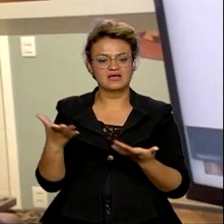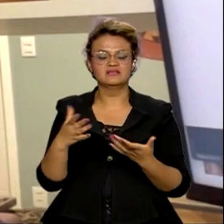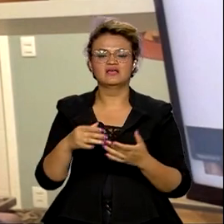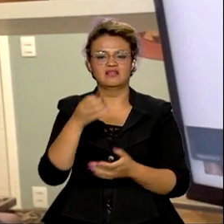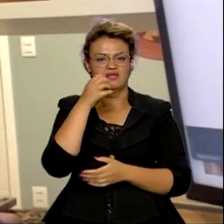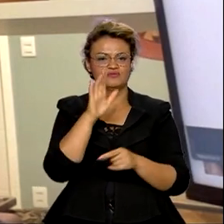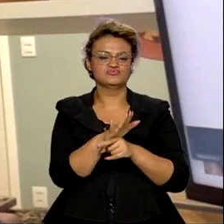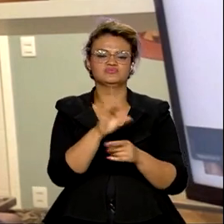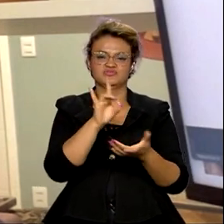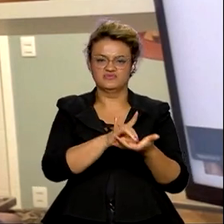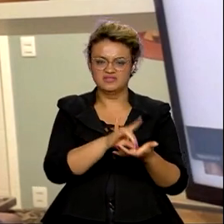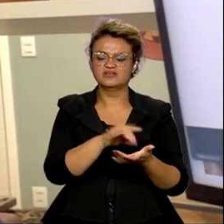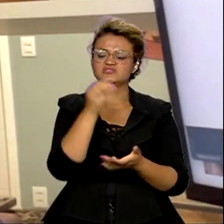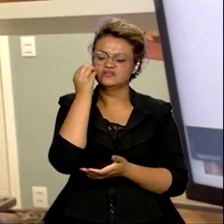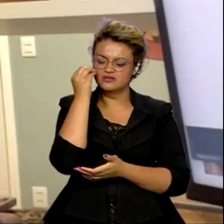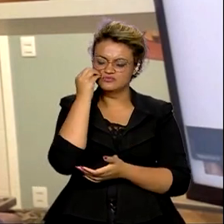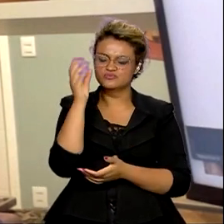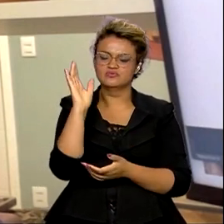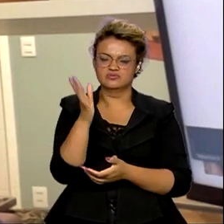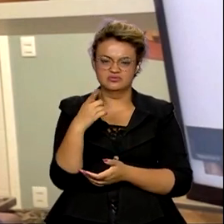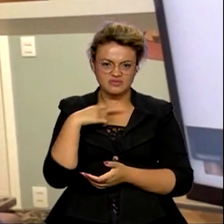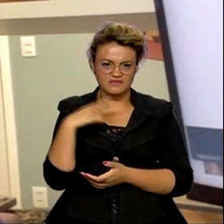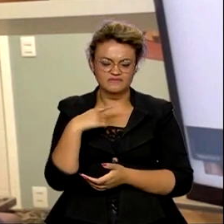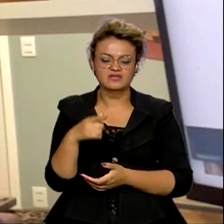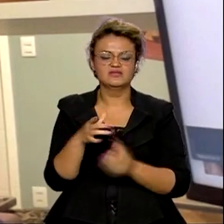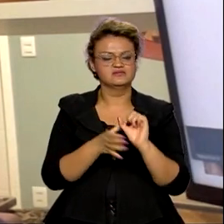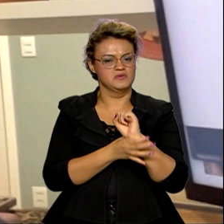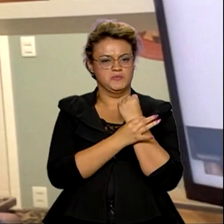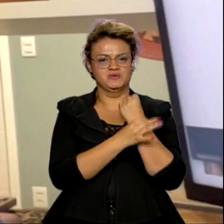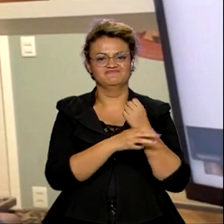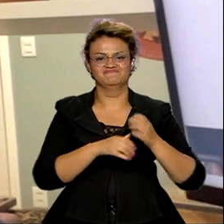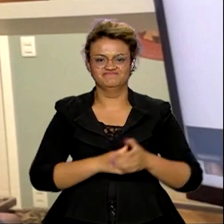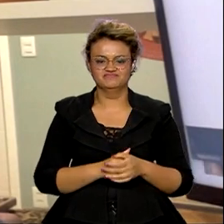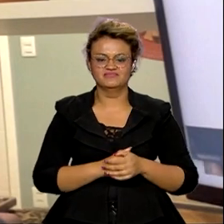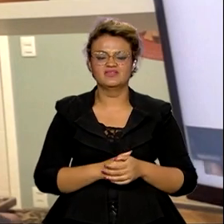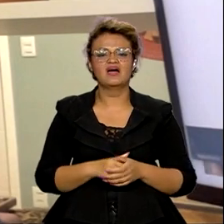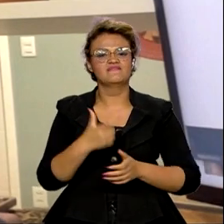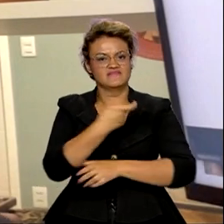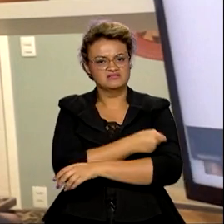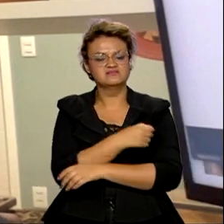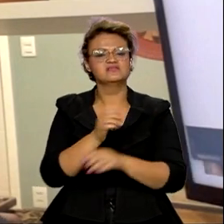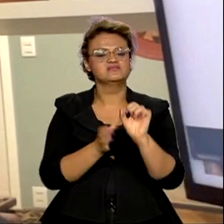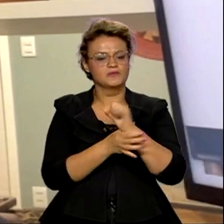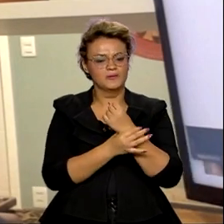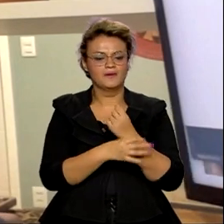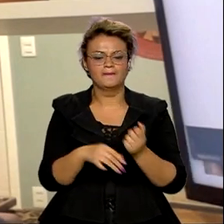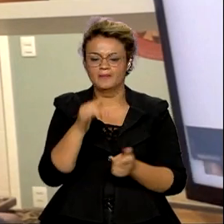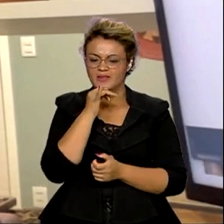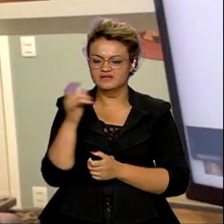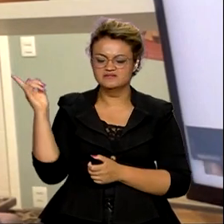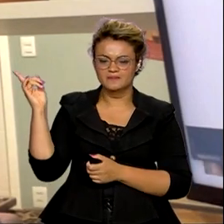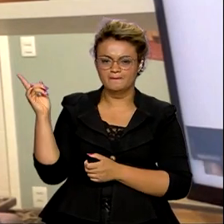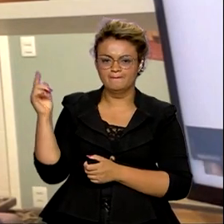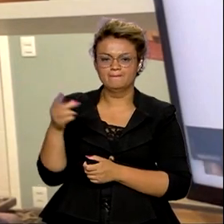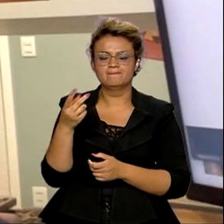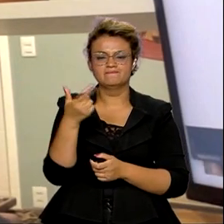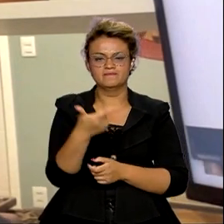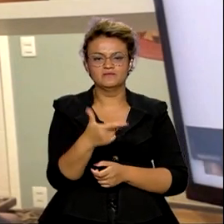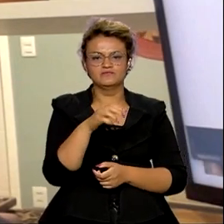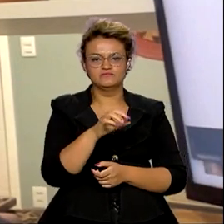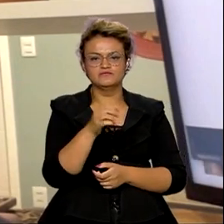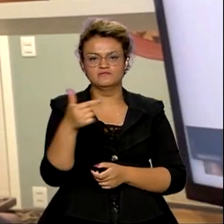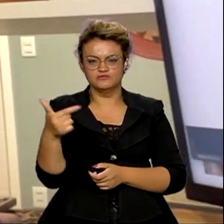eficaz, testada cientificamente e segura. Sim, a vacina segura. Eu, por exemplo, passei o ano de 2022 para